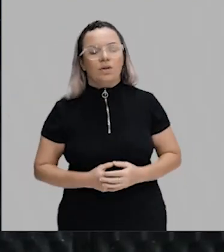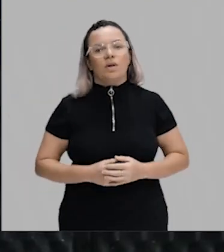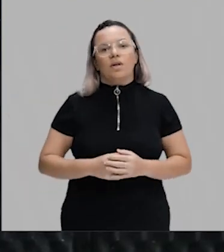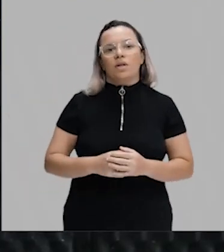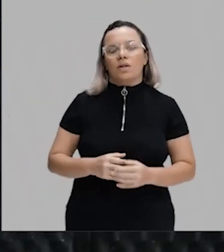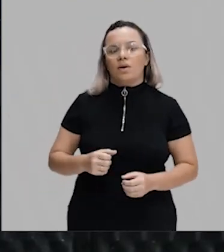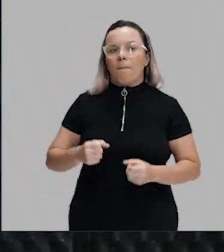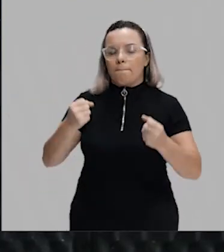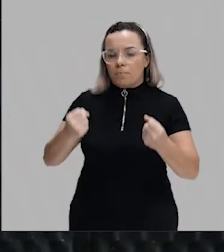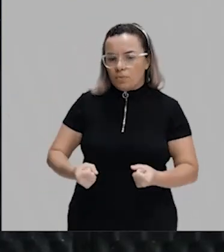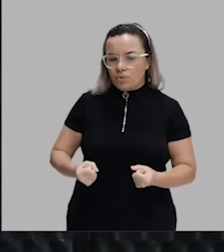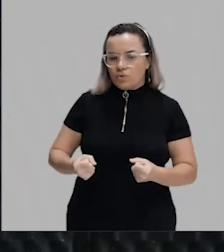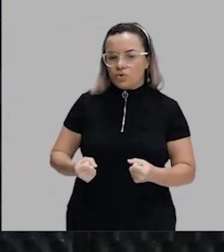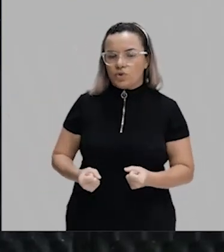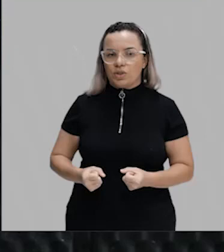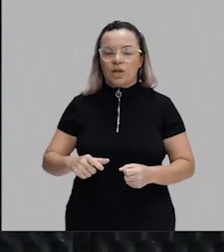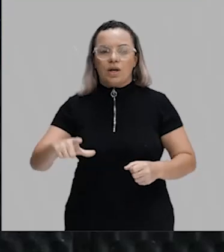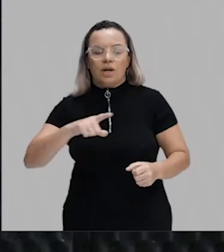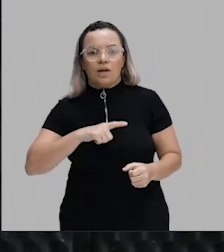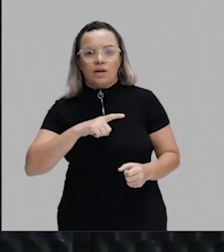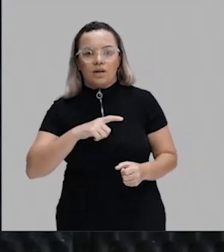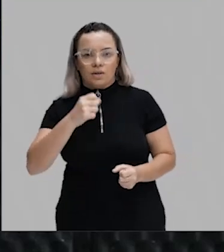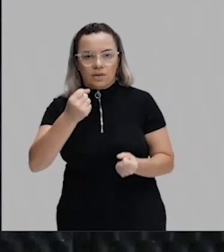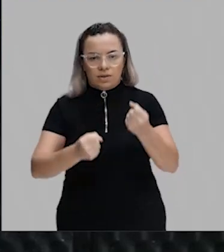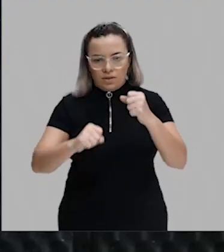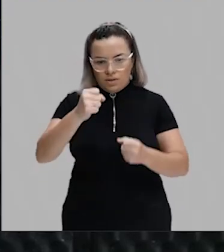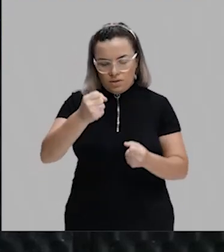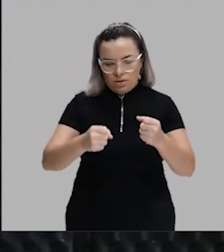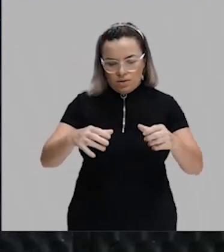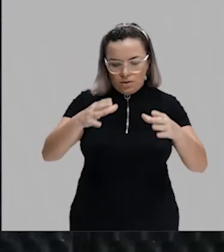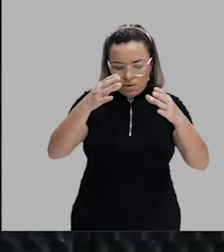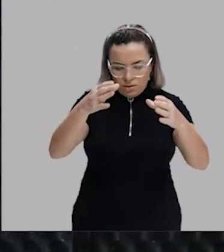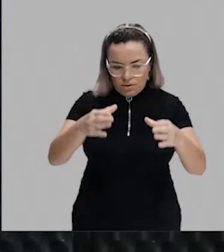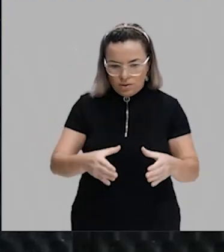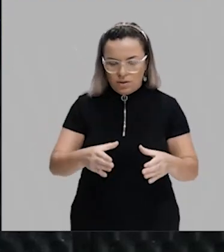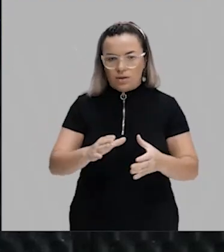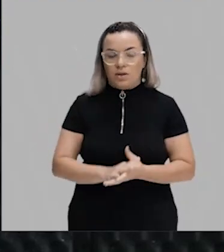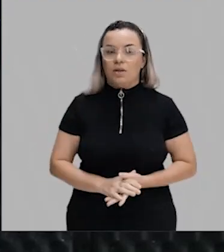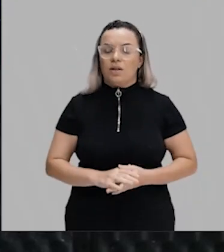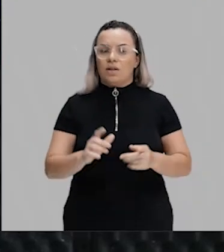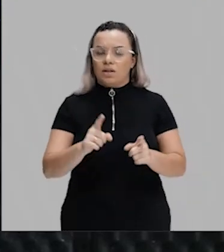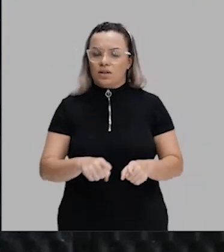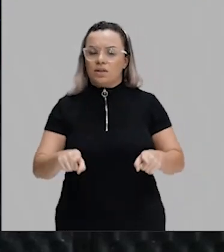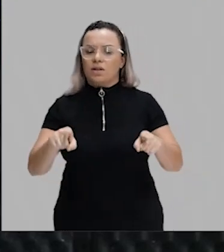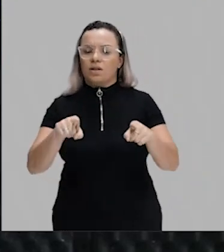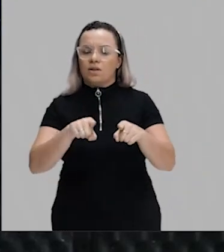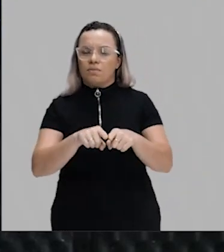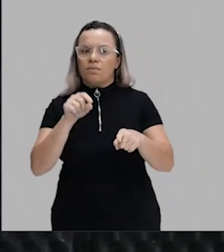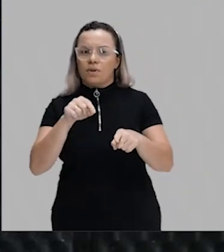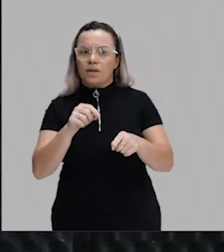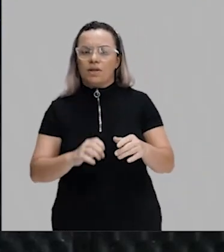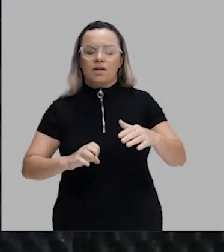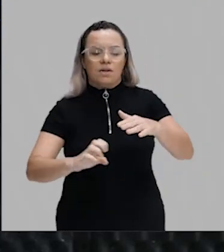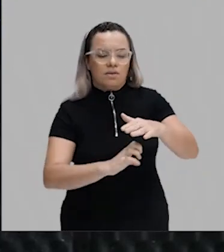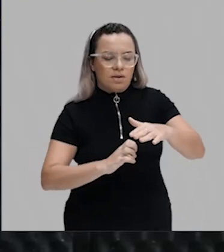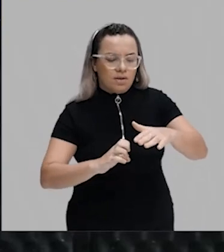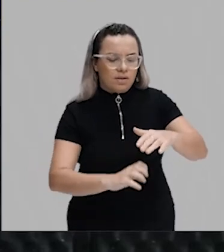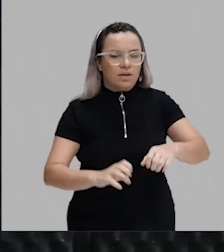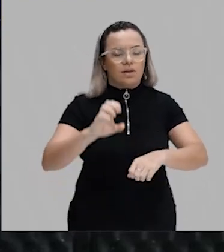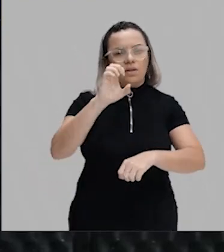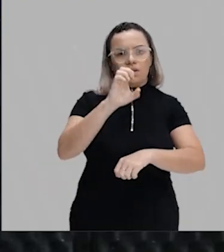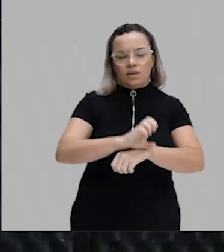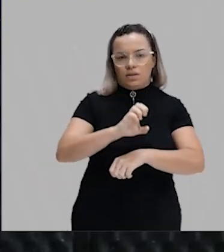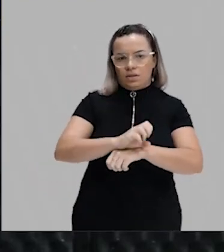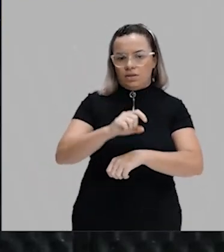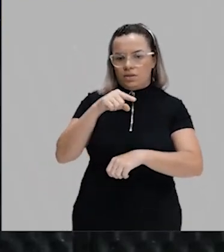industrial, tá? E nós vamos ter um privilégio aí de empresas estatais e empresas pesadas. Como eu te disse em aula, é nesse contexto que nós